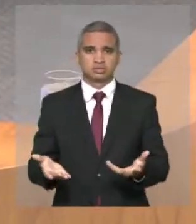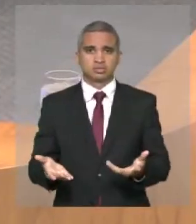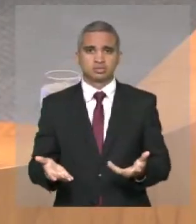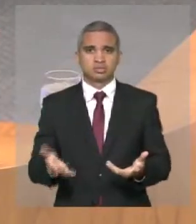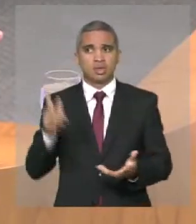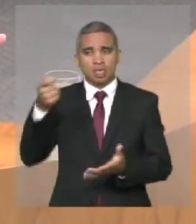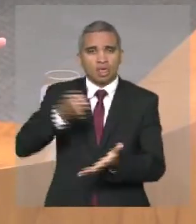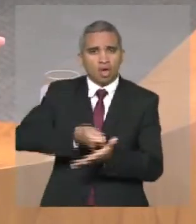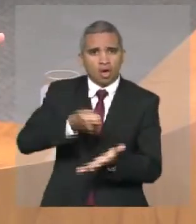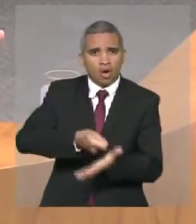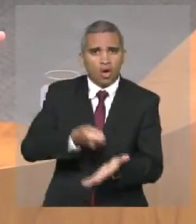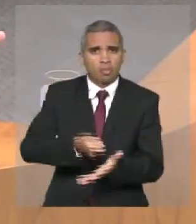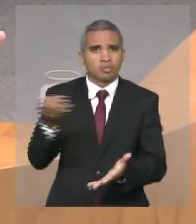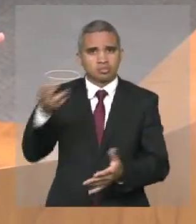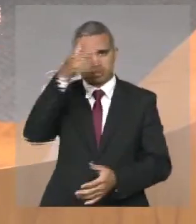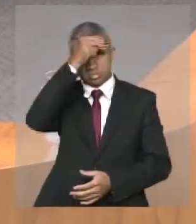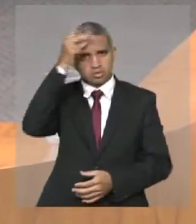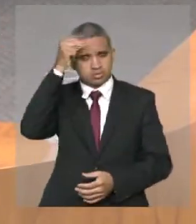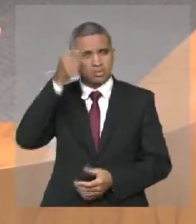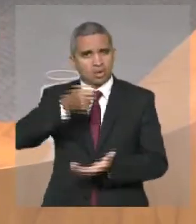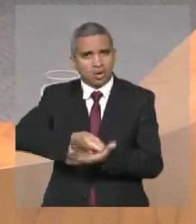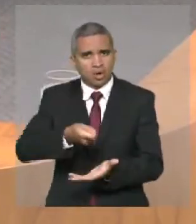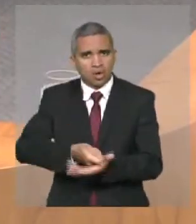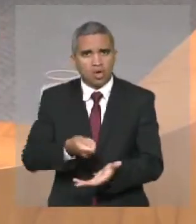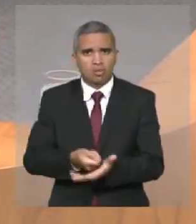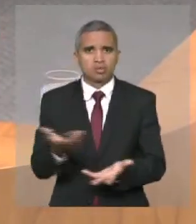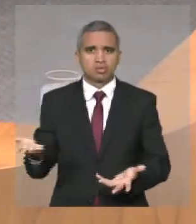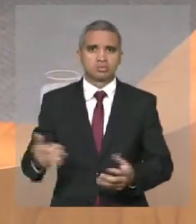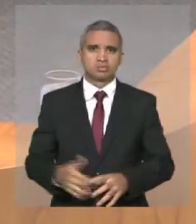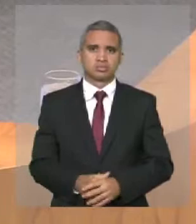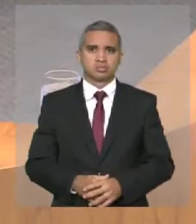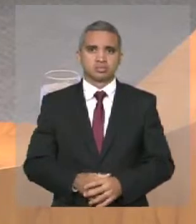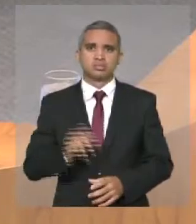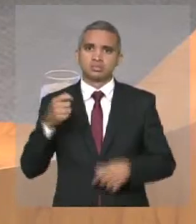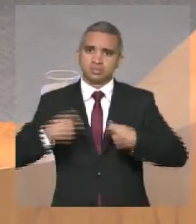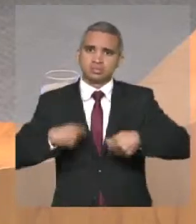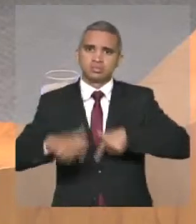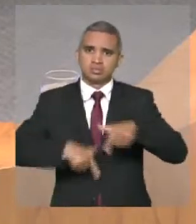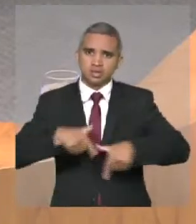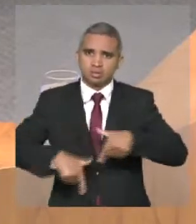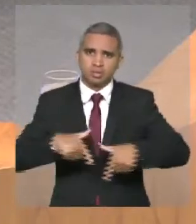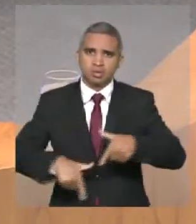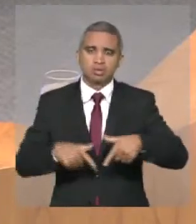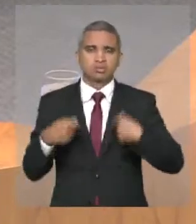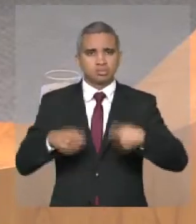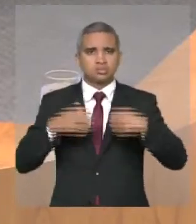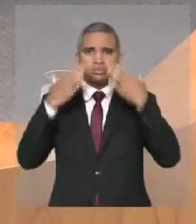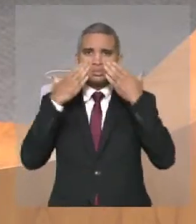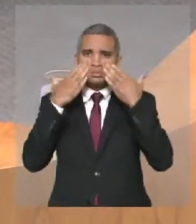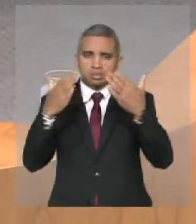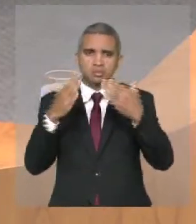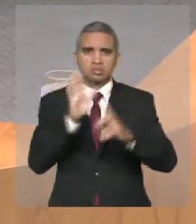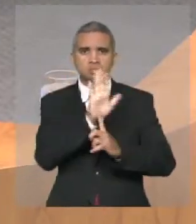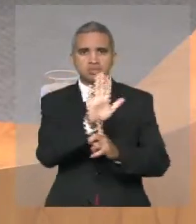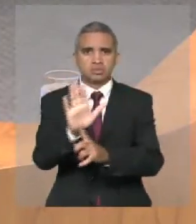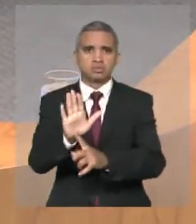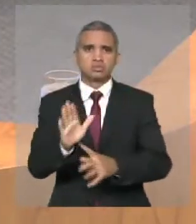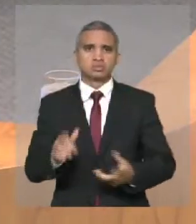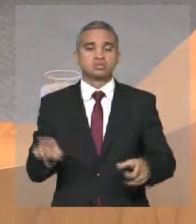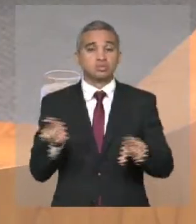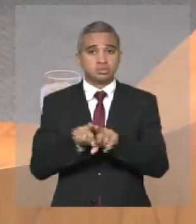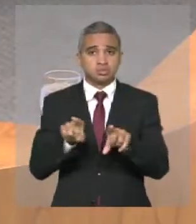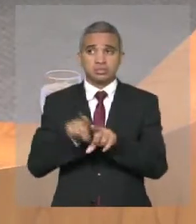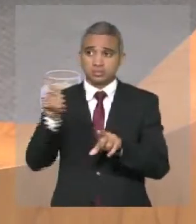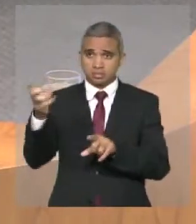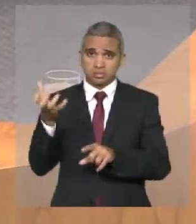Se quer fazer um favor para a população, trabalhe, seja transparente e se quer fazer um favor maior,